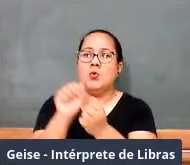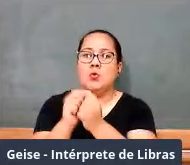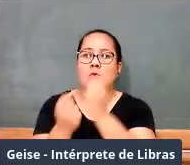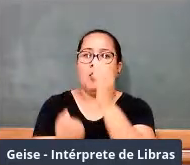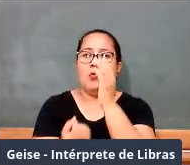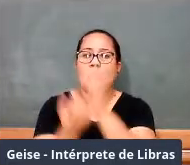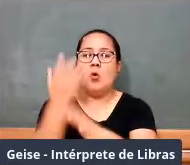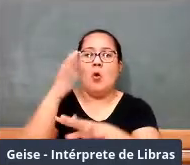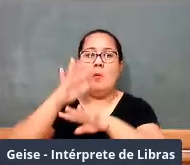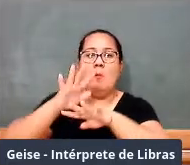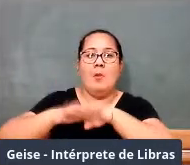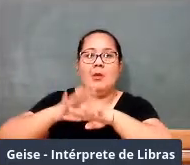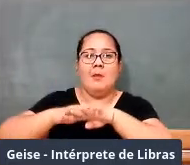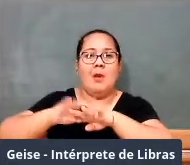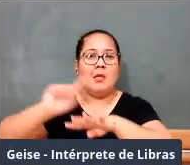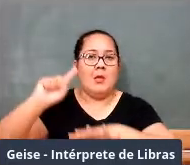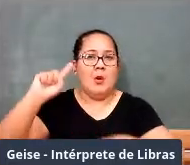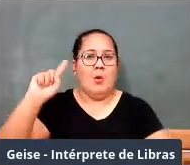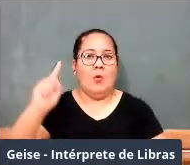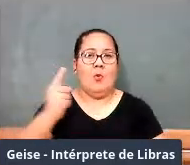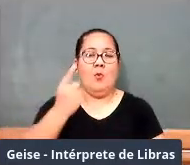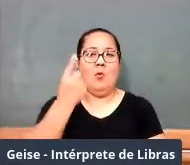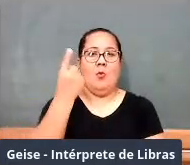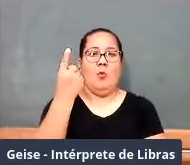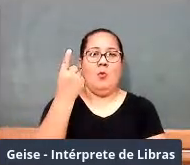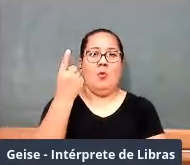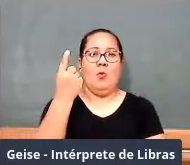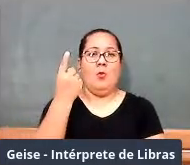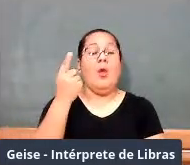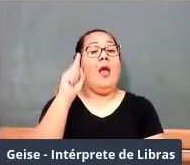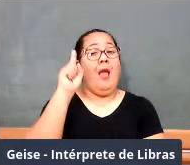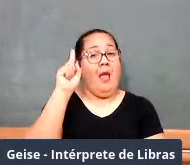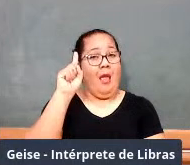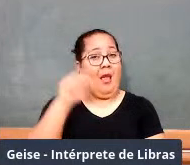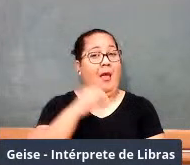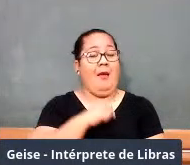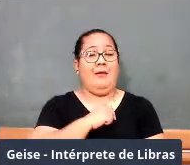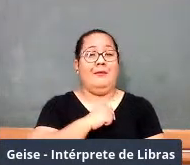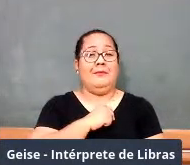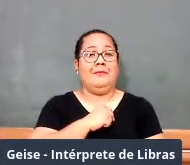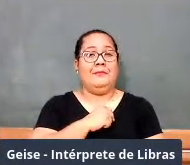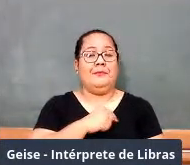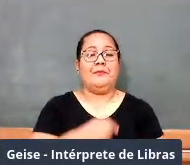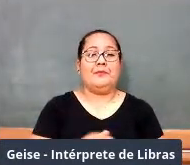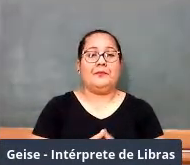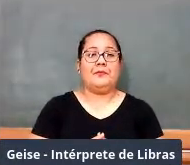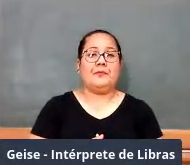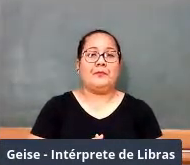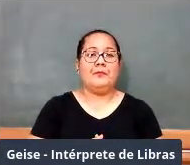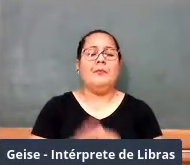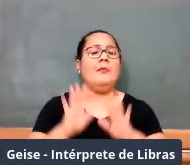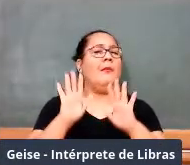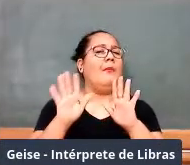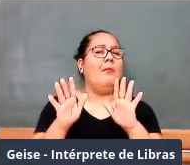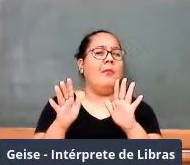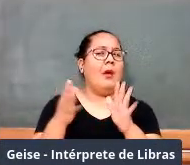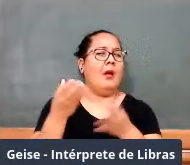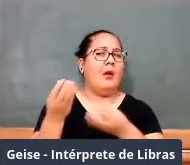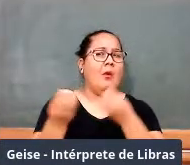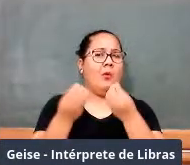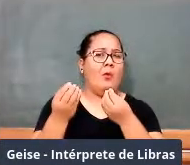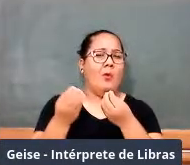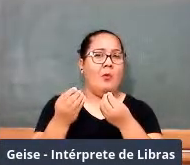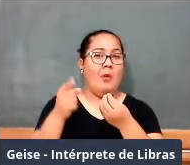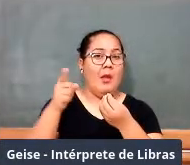fragmentada, como eu disse, em várias disciplinas, né? Bom, mas essa ideia era uma ideia muito